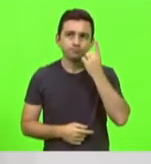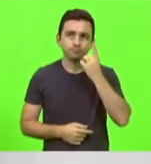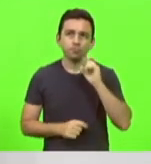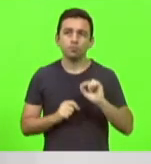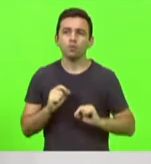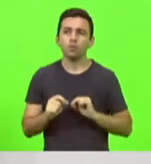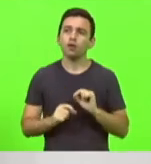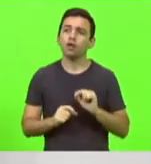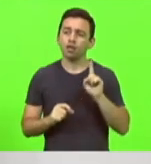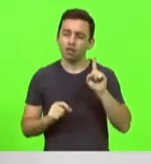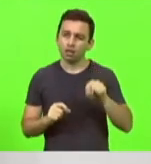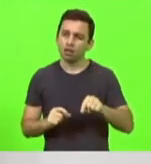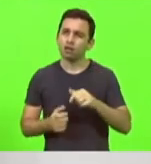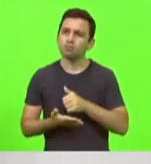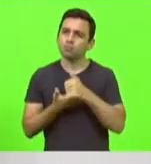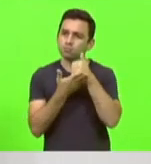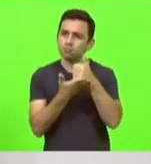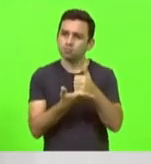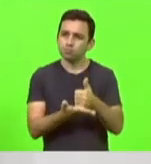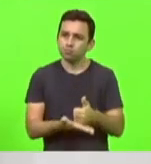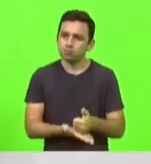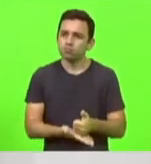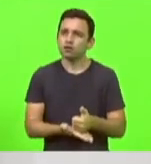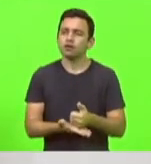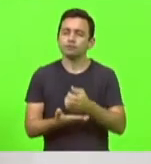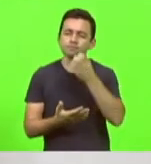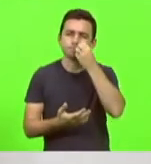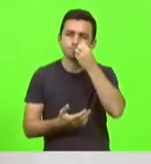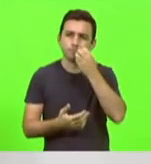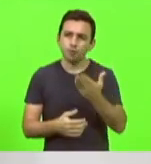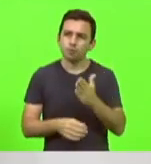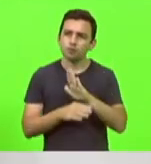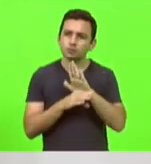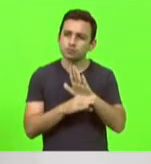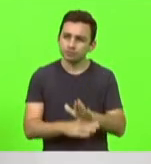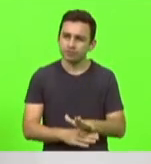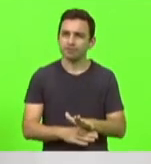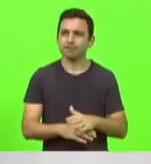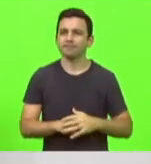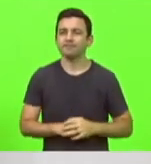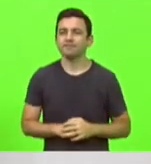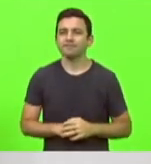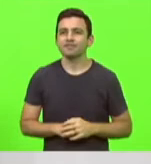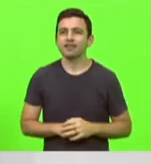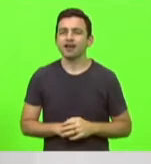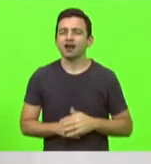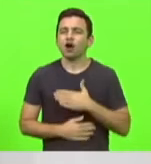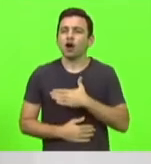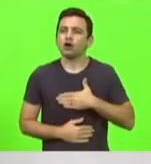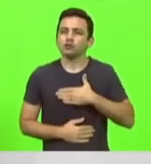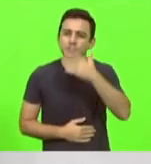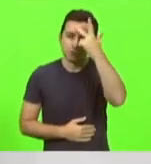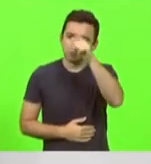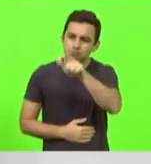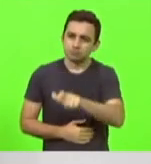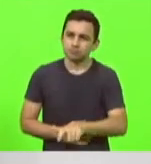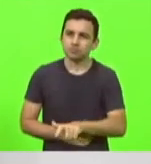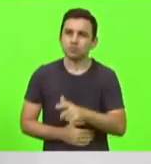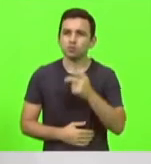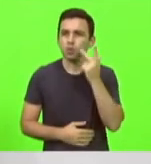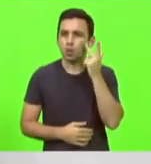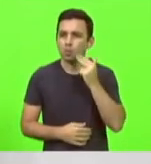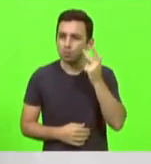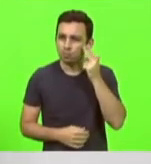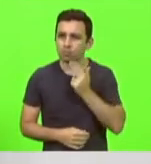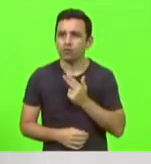servir, é fazer o bem para as pessoas. Quem gosta de pessoas, normalmente vai